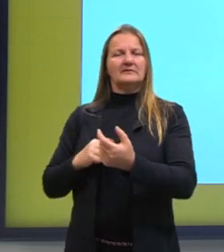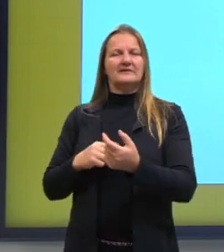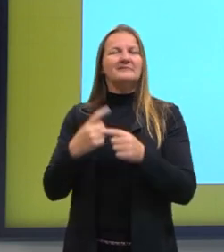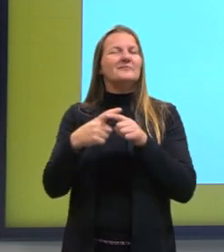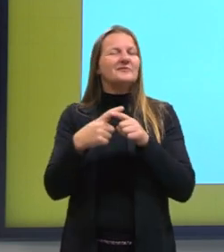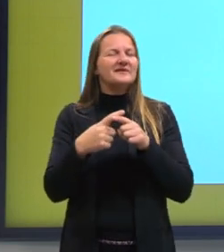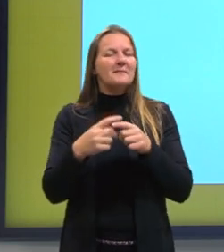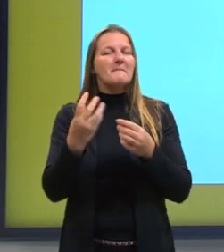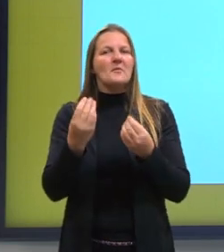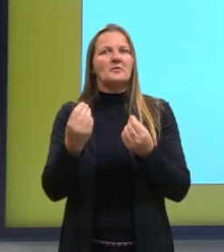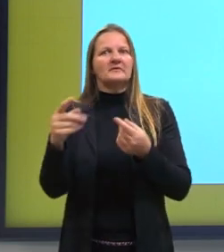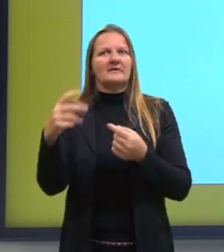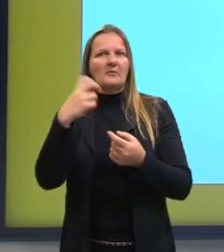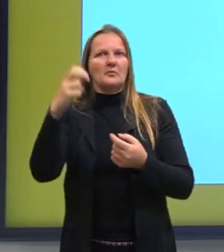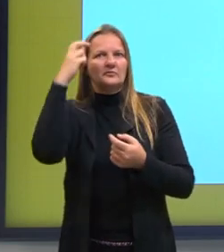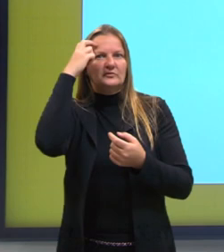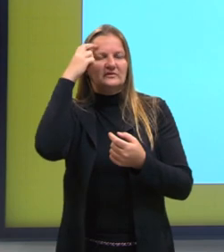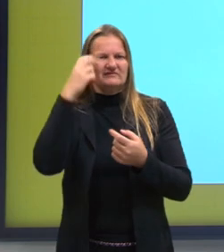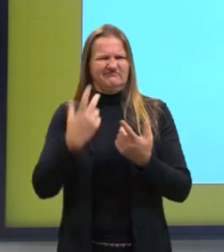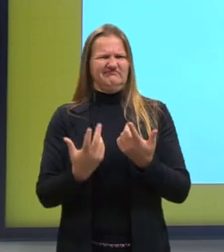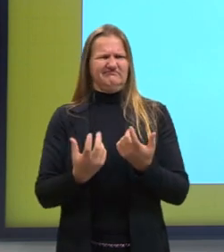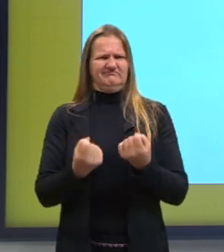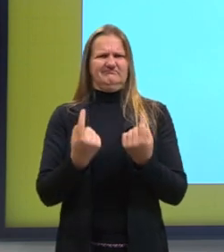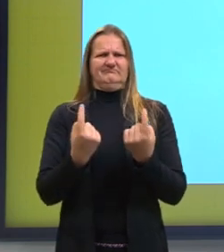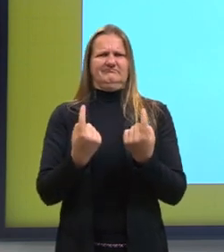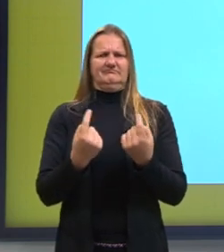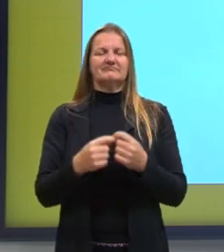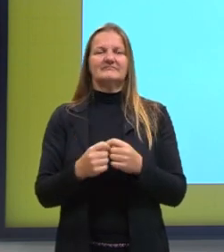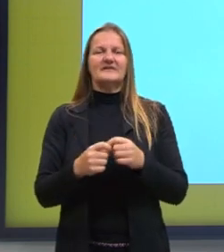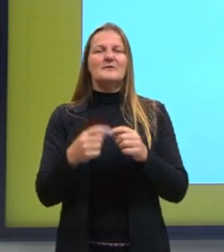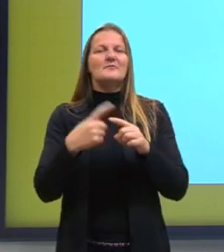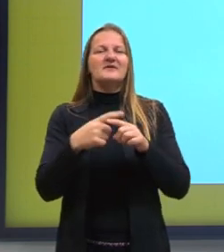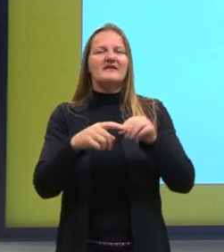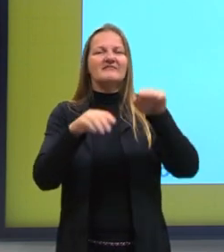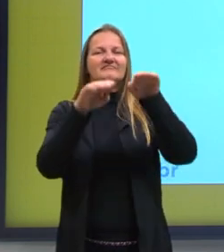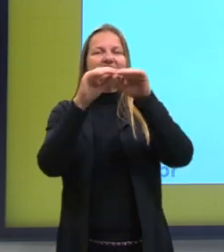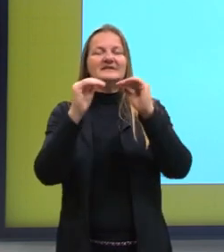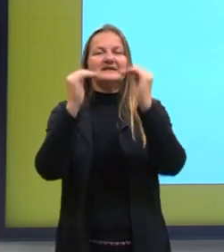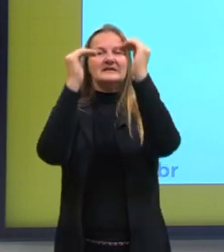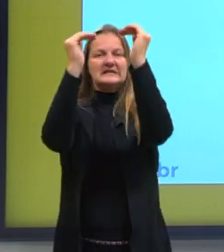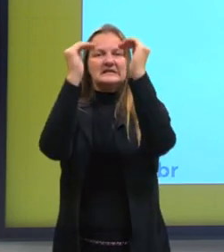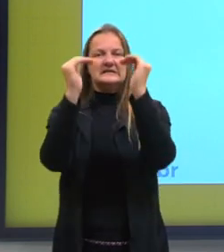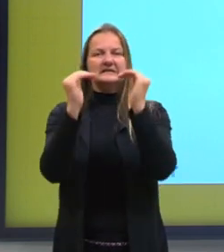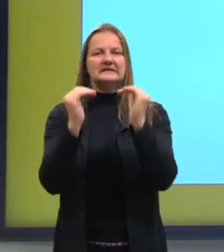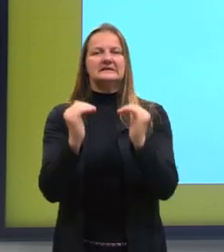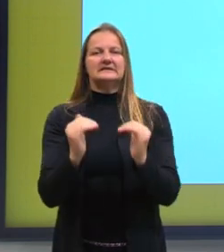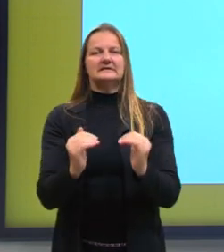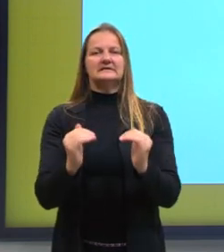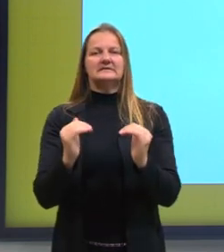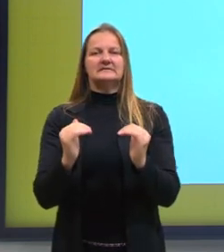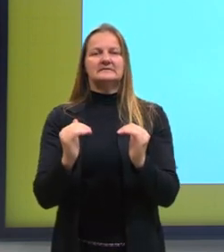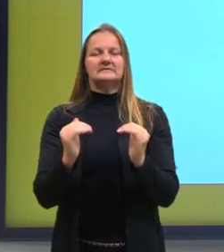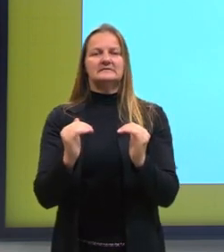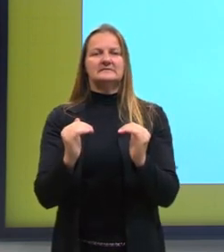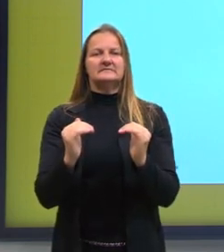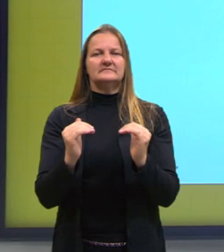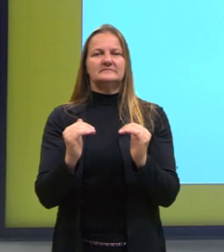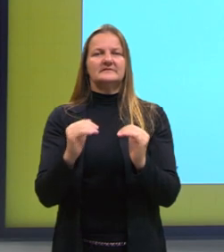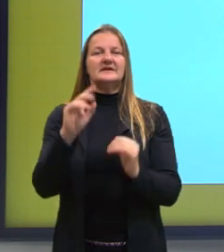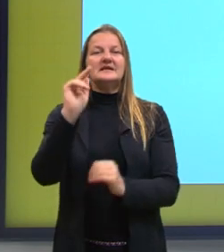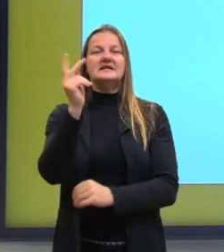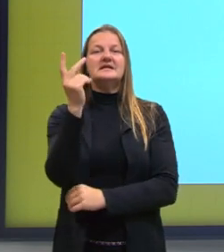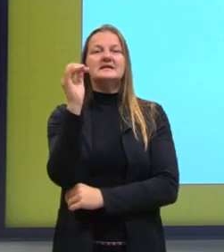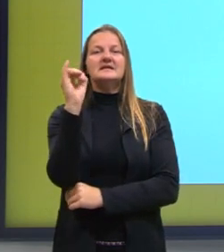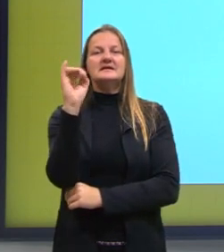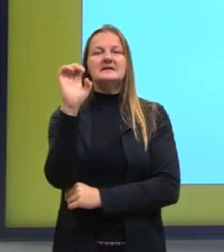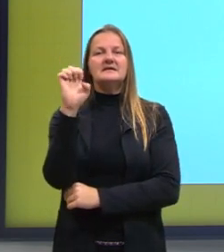cultura. E não é isso que nós estamos discutindo aqui. Todos esses conjuntos de valores, esses sentidos, todas as